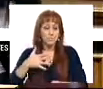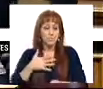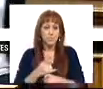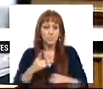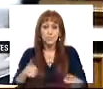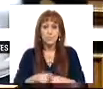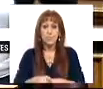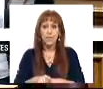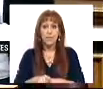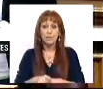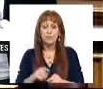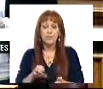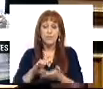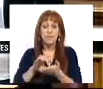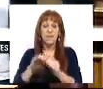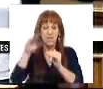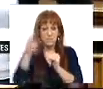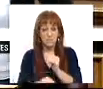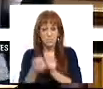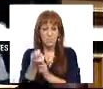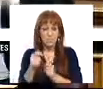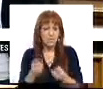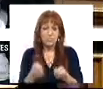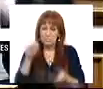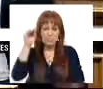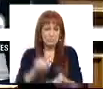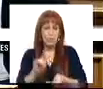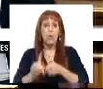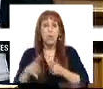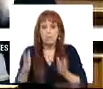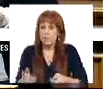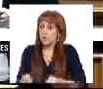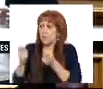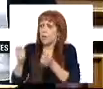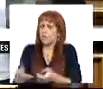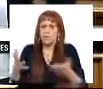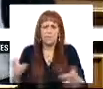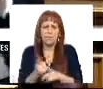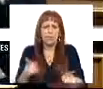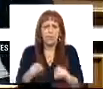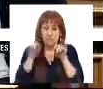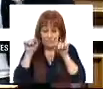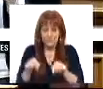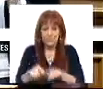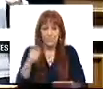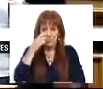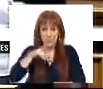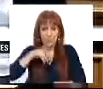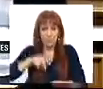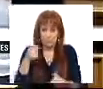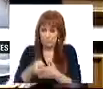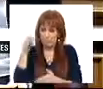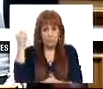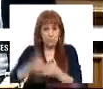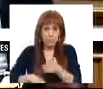porque as subfinanciaram, se investiram naquilo que deveriam investir, porque é para isso que os portugueses